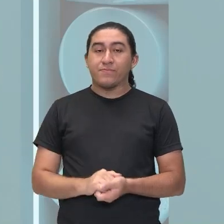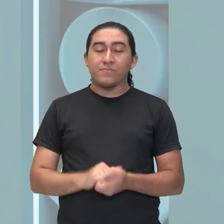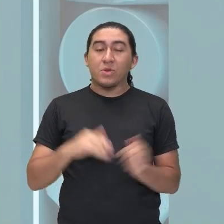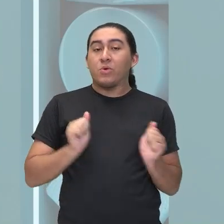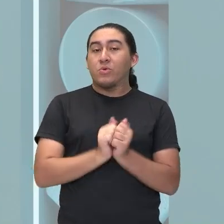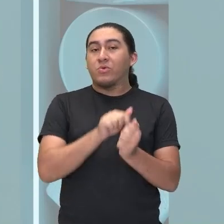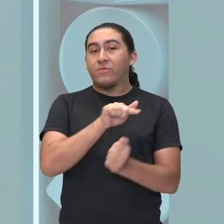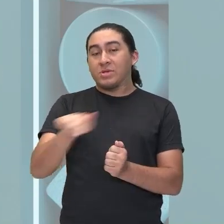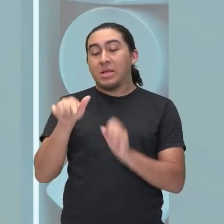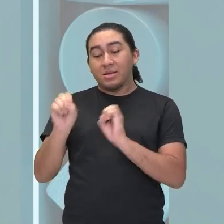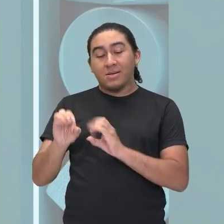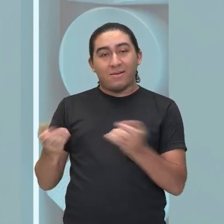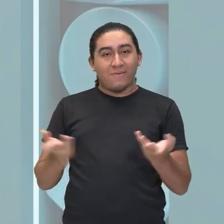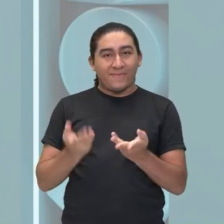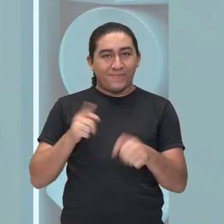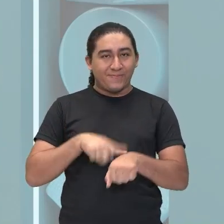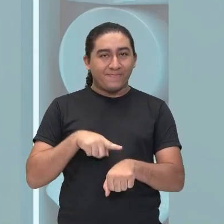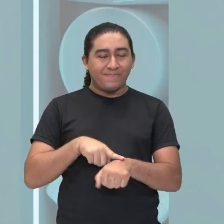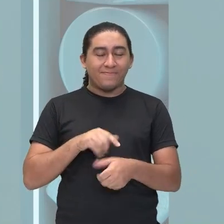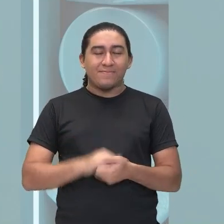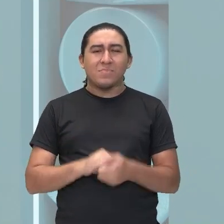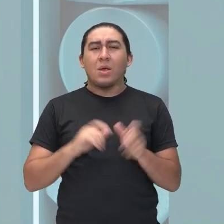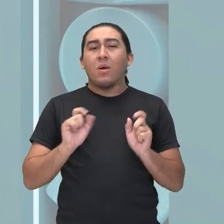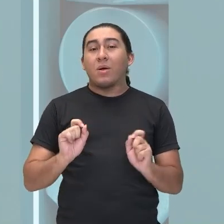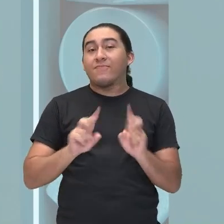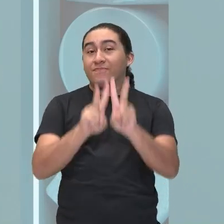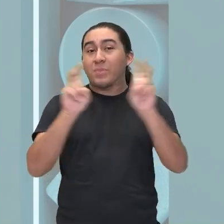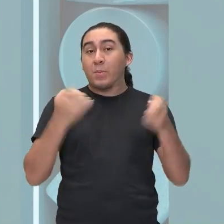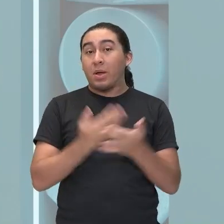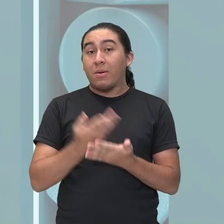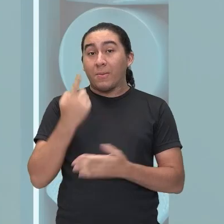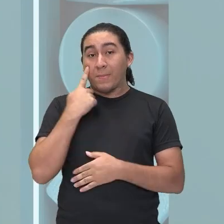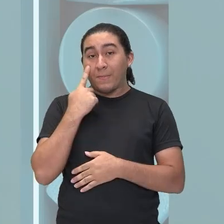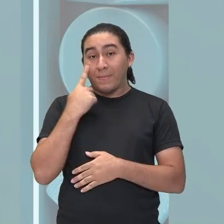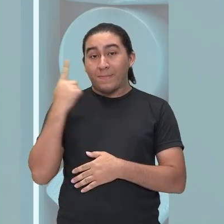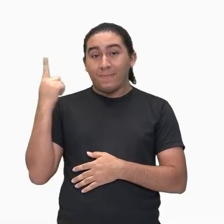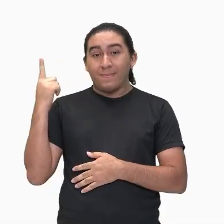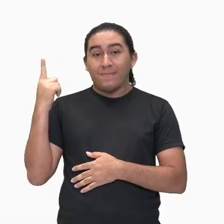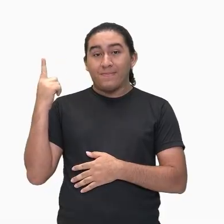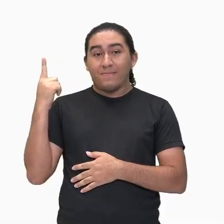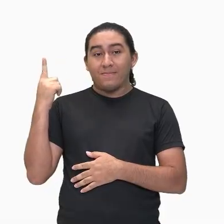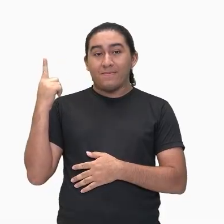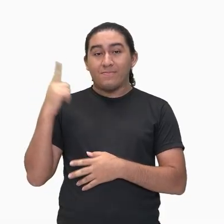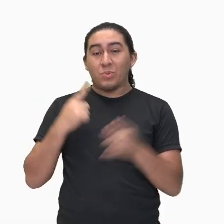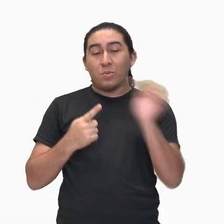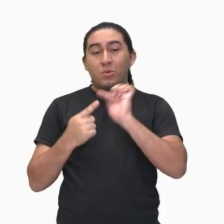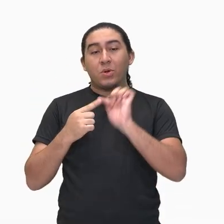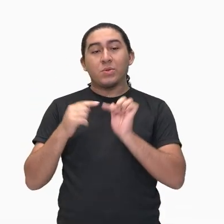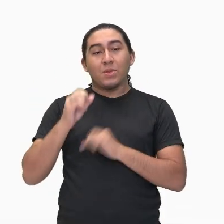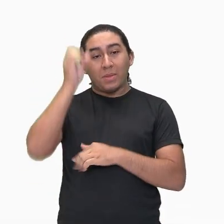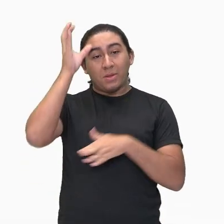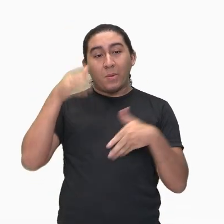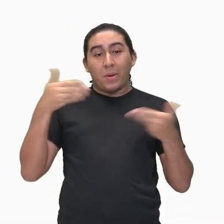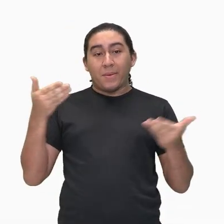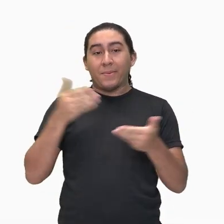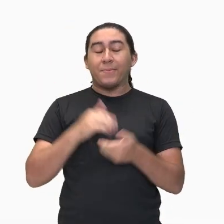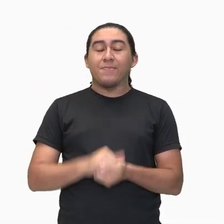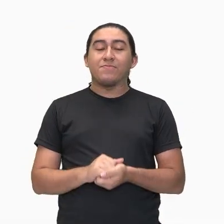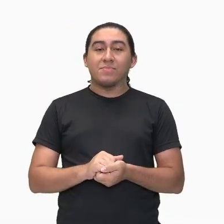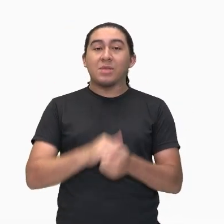vocês neste momento. O que vamos aprender nesta aula? Colocando aí o nosso objeto de conhecimento,